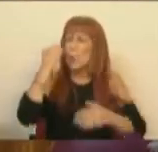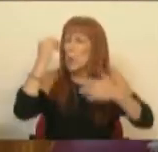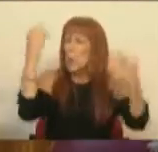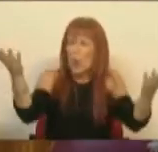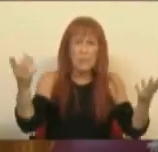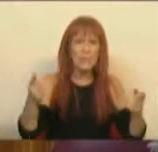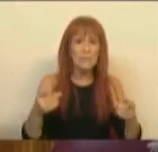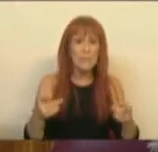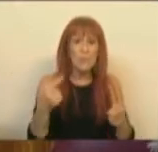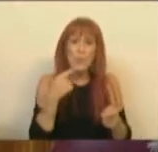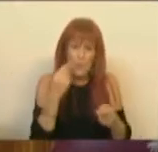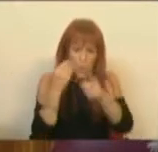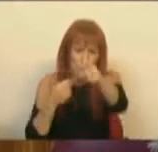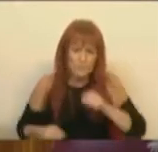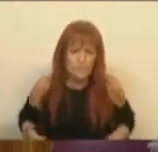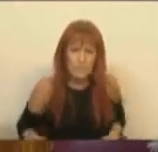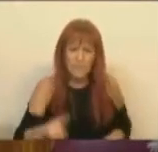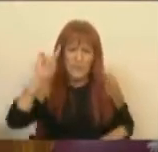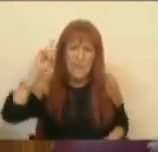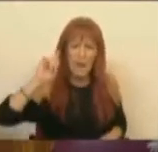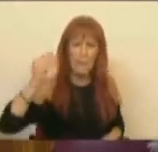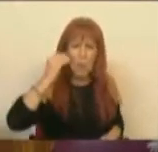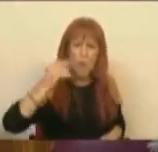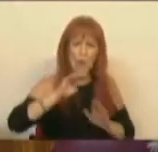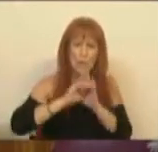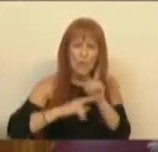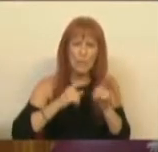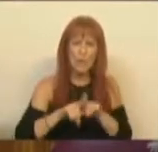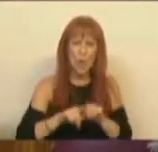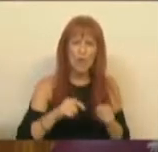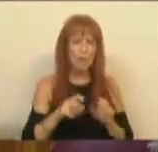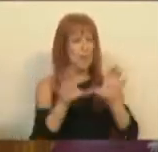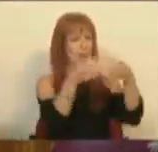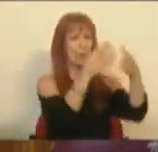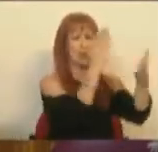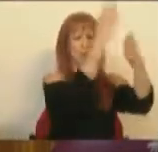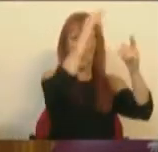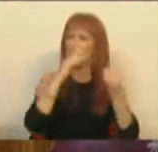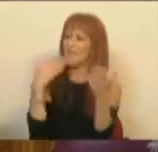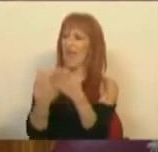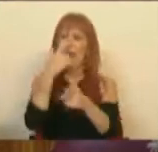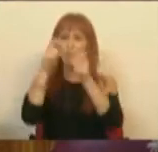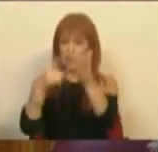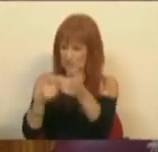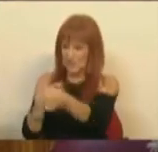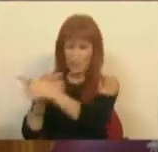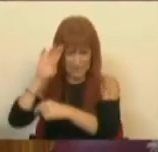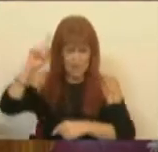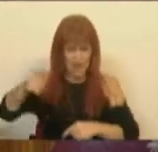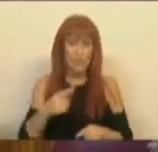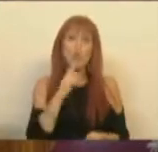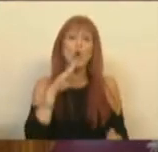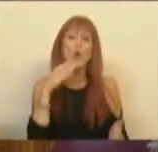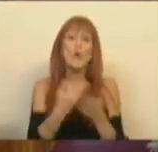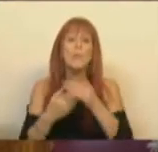mas eu digo como. Sabe como é que os programas deixam de ser elitistas e chegam às pessoas que deles precisam? Chama